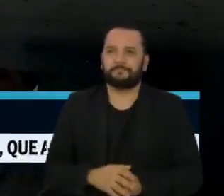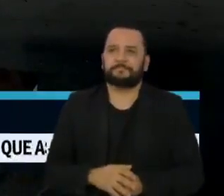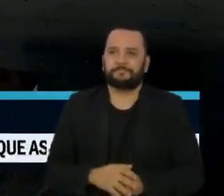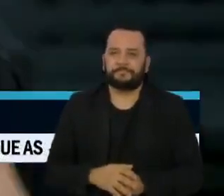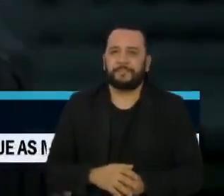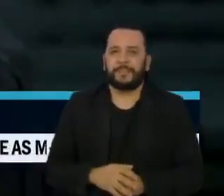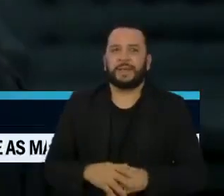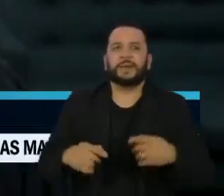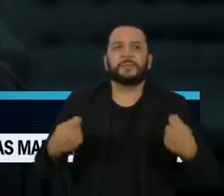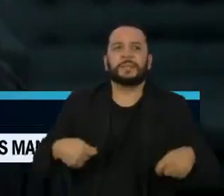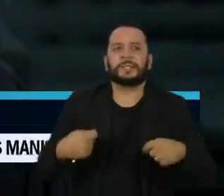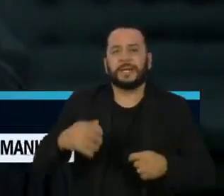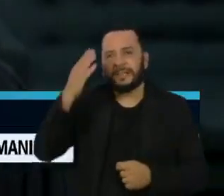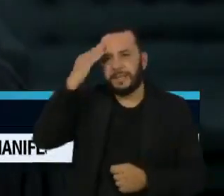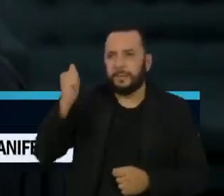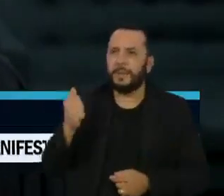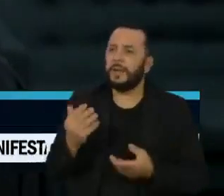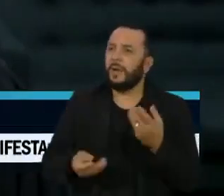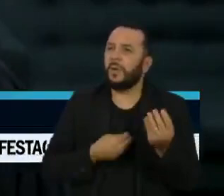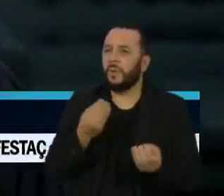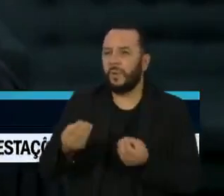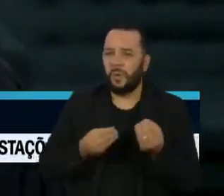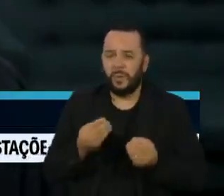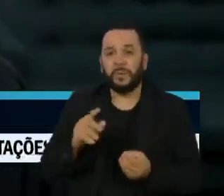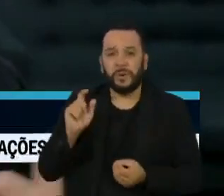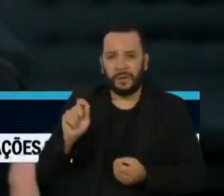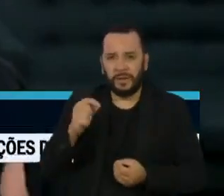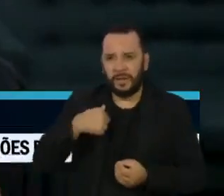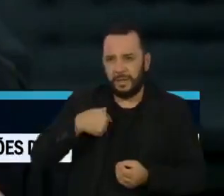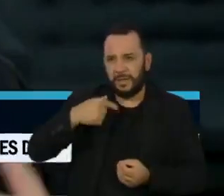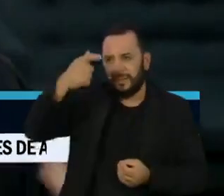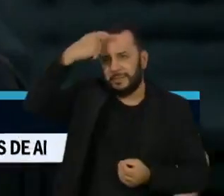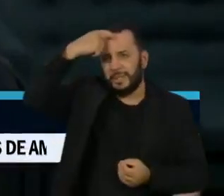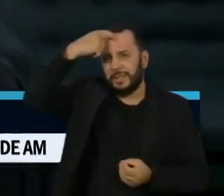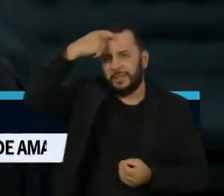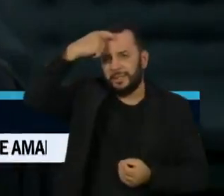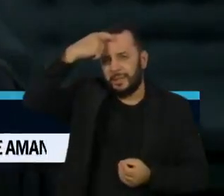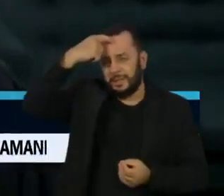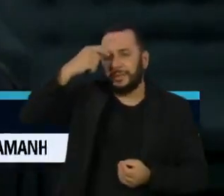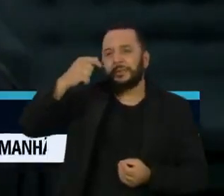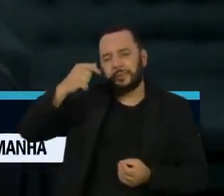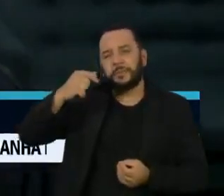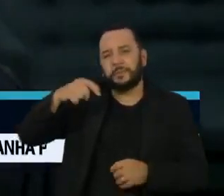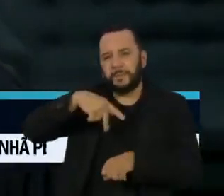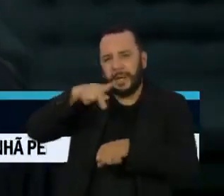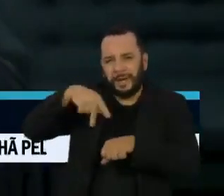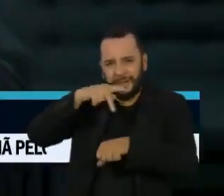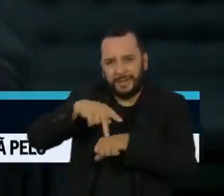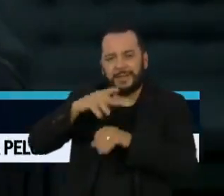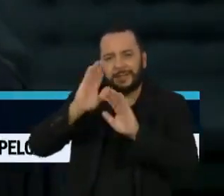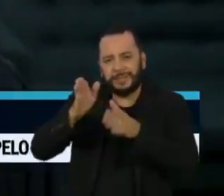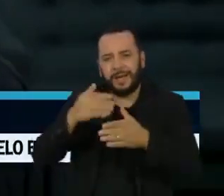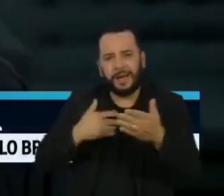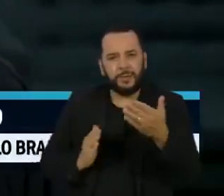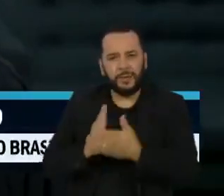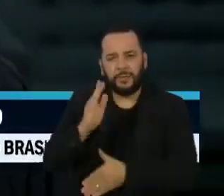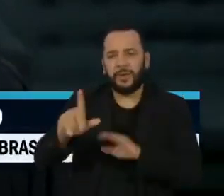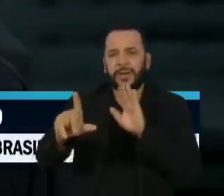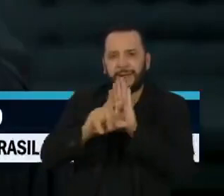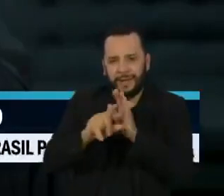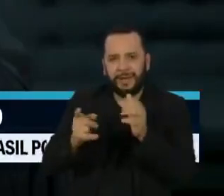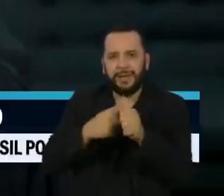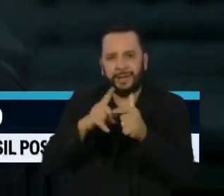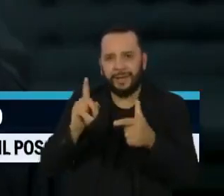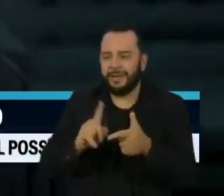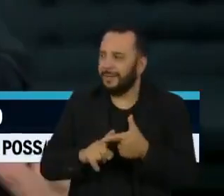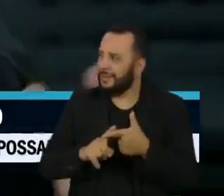saber de onde vem a mentalidade que o país seguiu, ordenou, passou leis de buscar uma